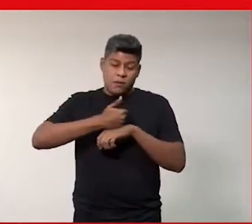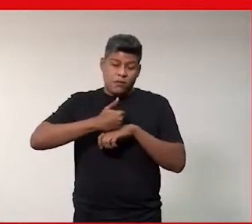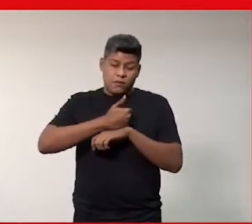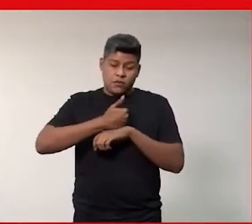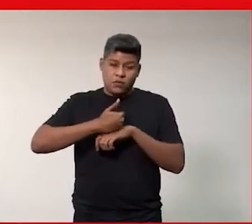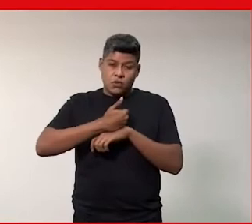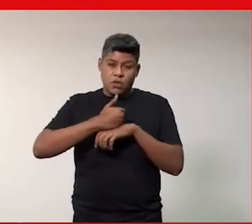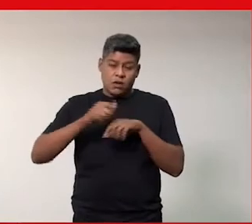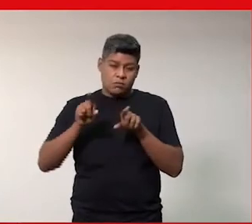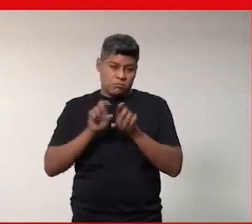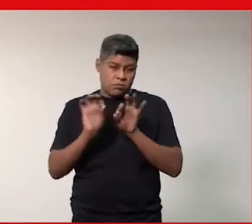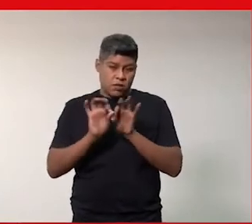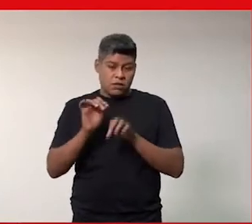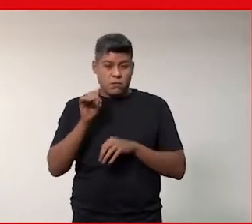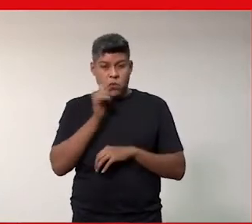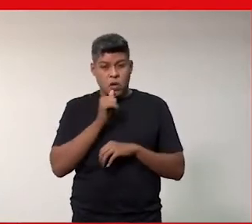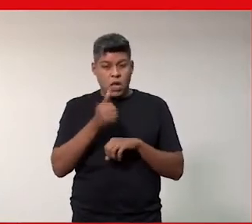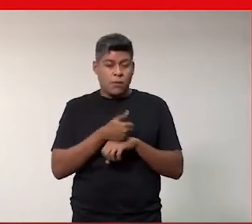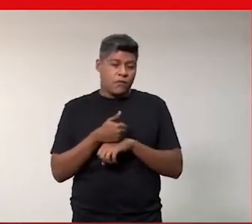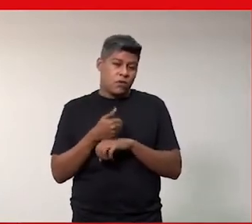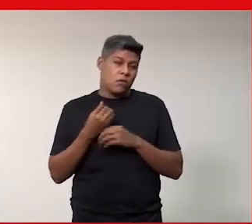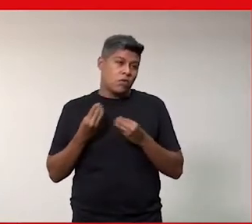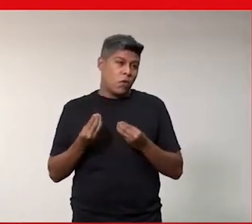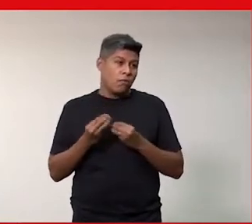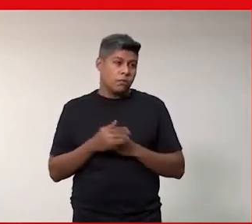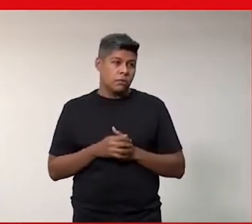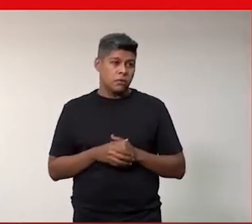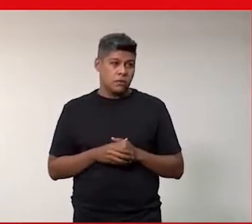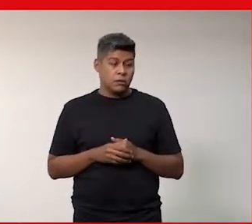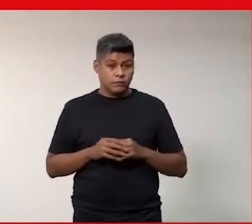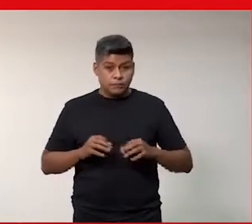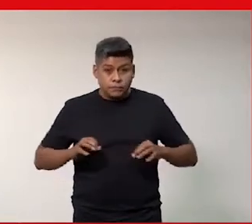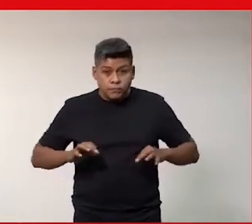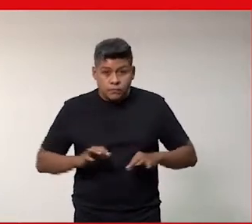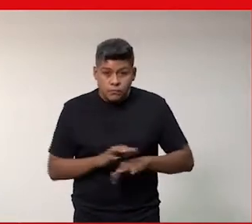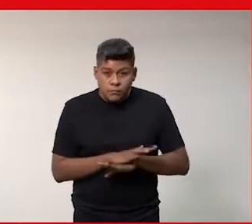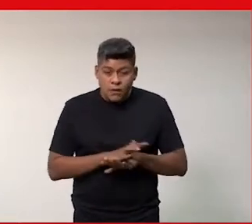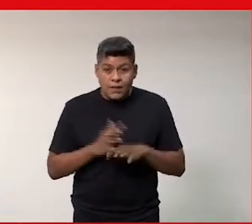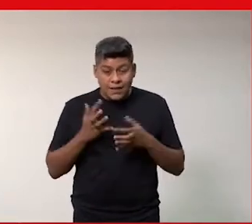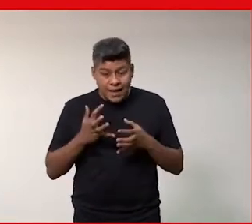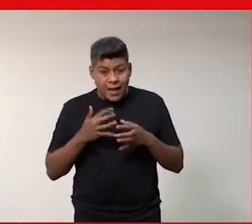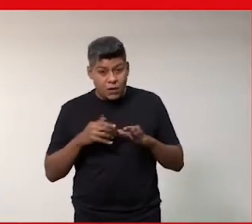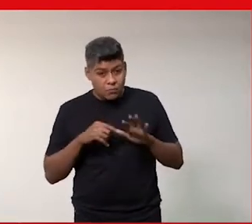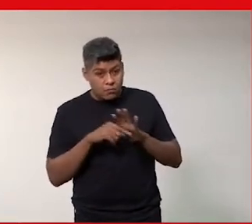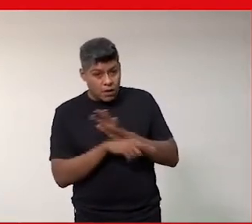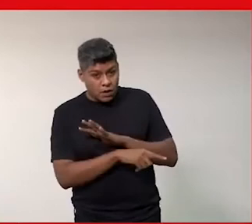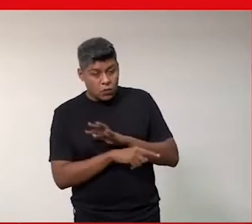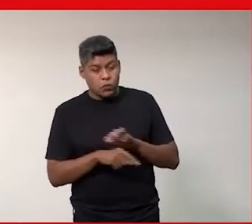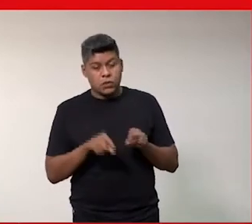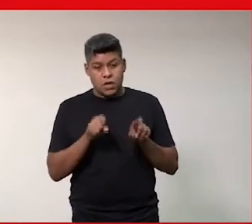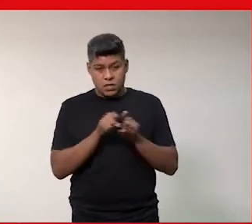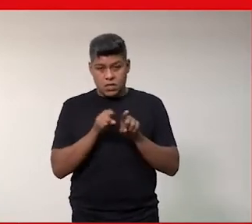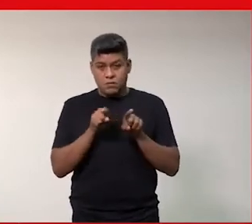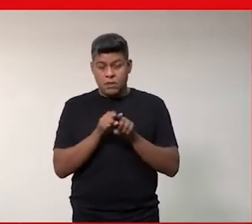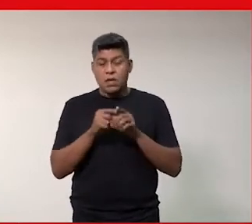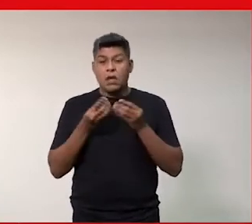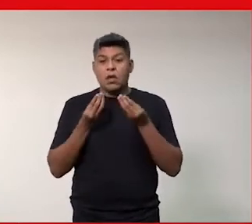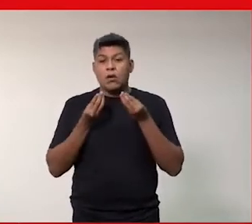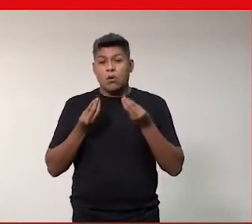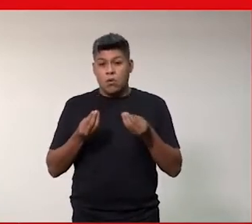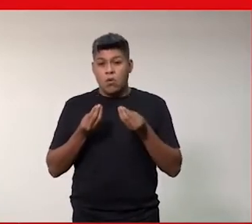sobre ser mulher profissional e por fim gostaria de questionar também como